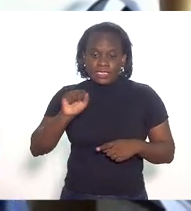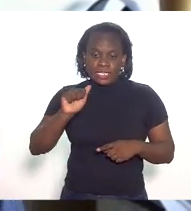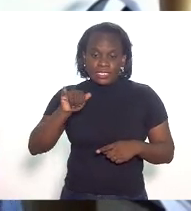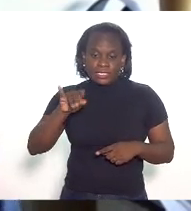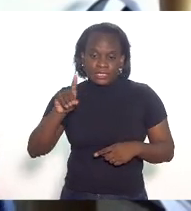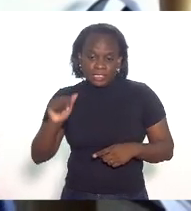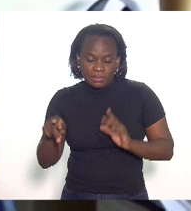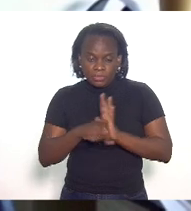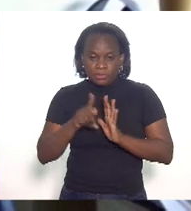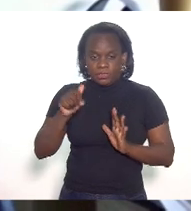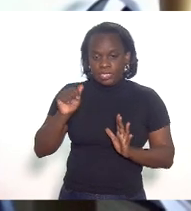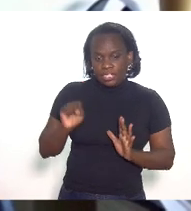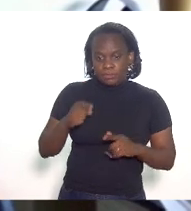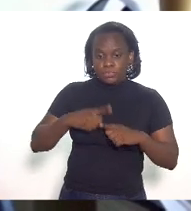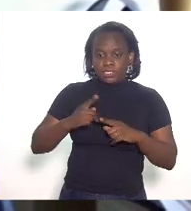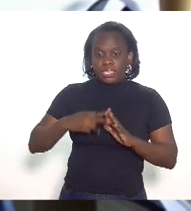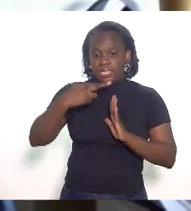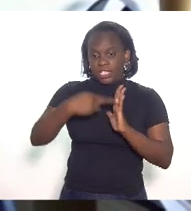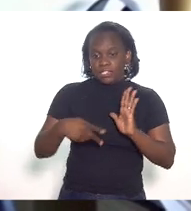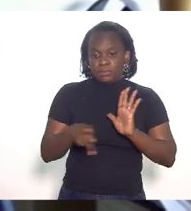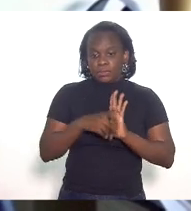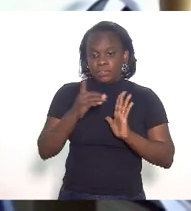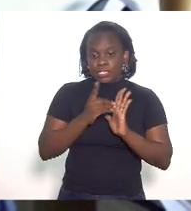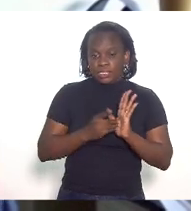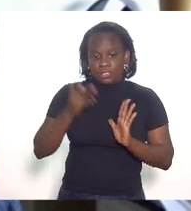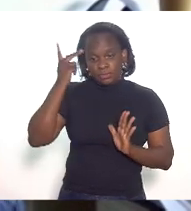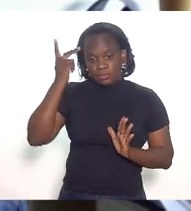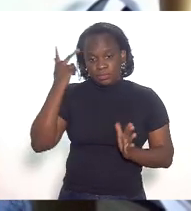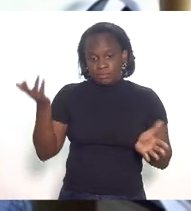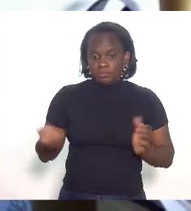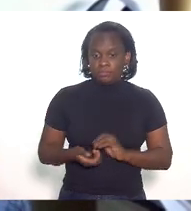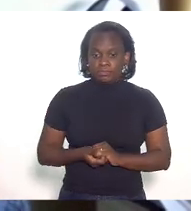se essa é a redação do decreto paulista